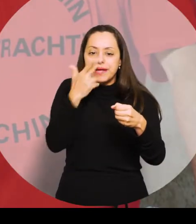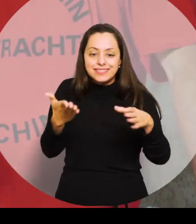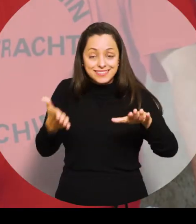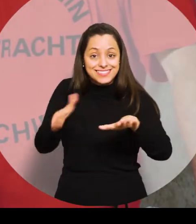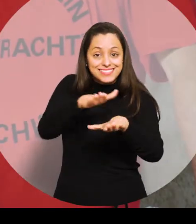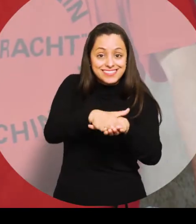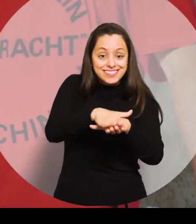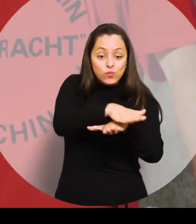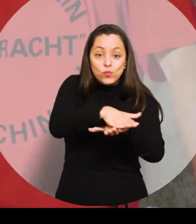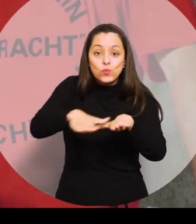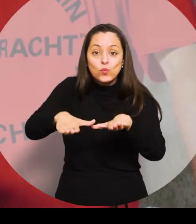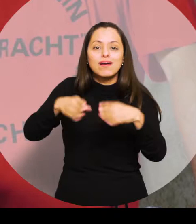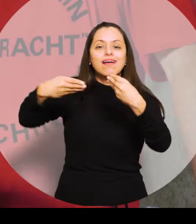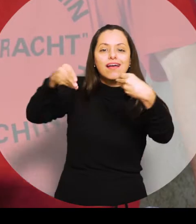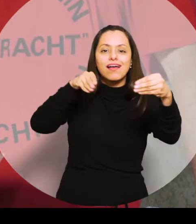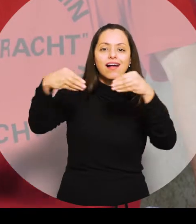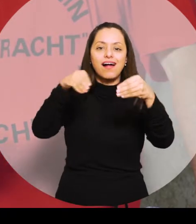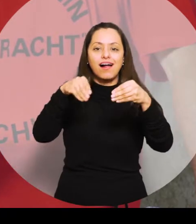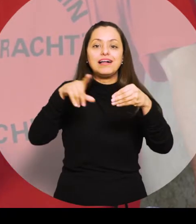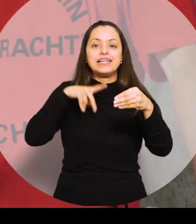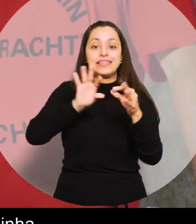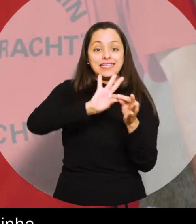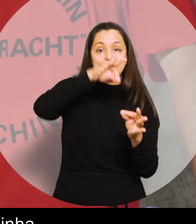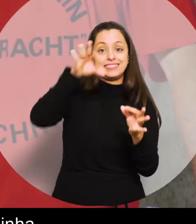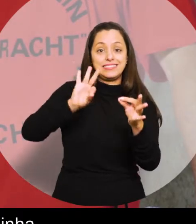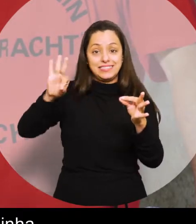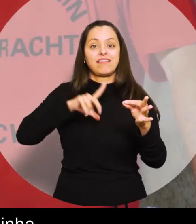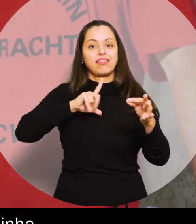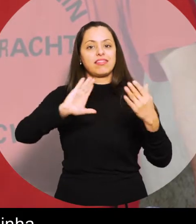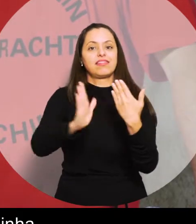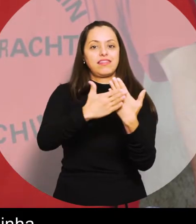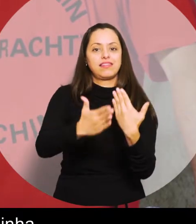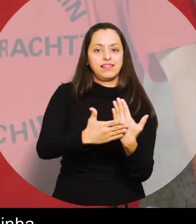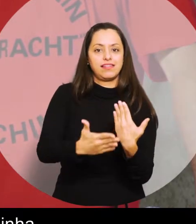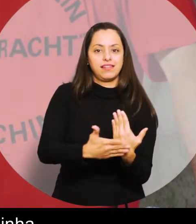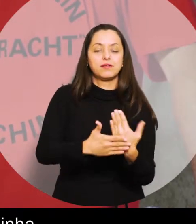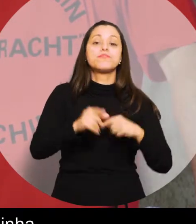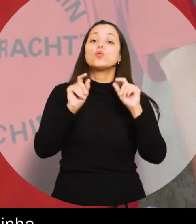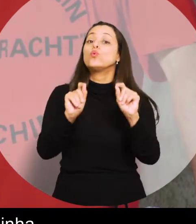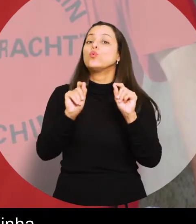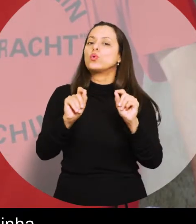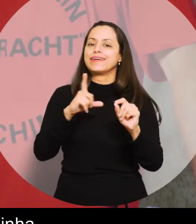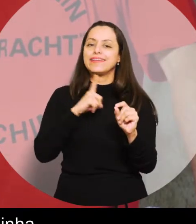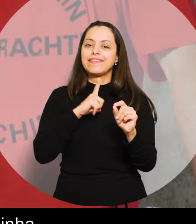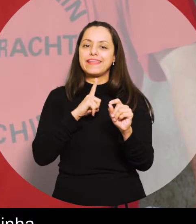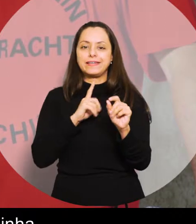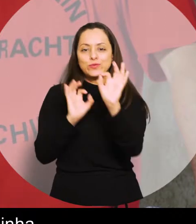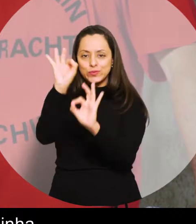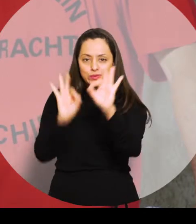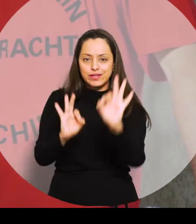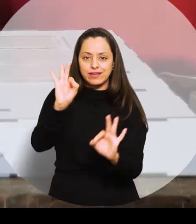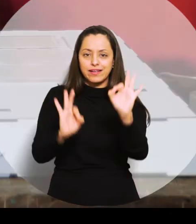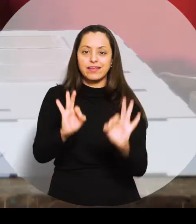acrílico sempre vem com um adesivo. Então a gente tira esse adesivo. A gente tem aqui um esquema para que essa